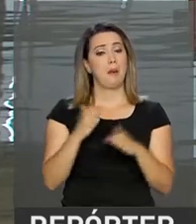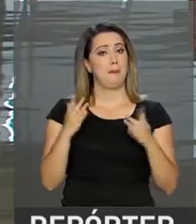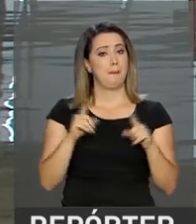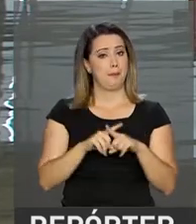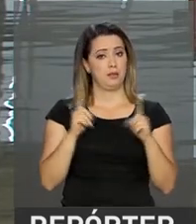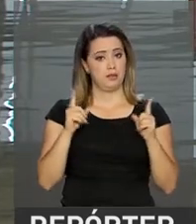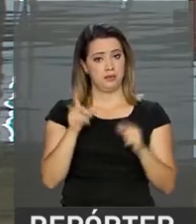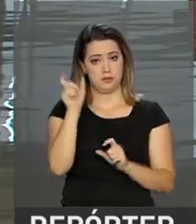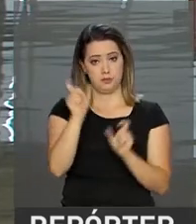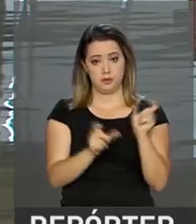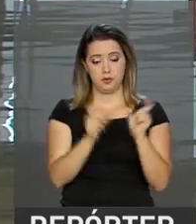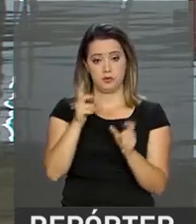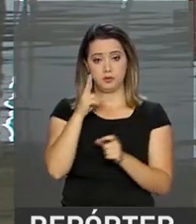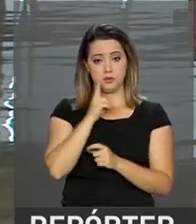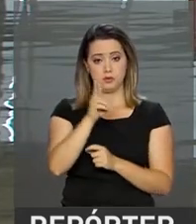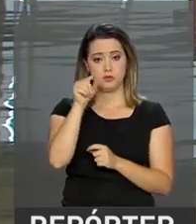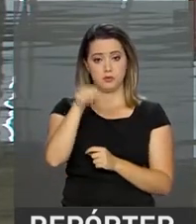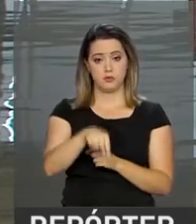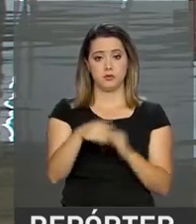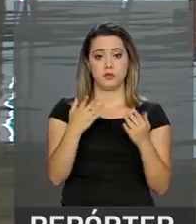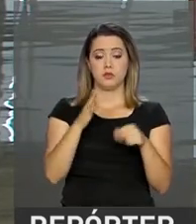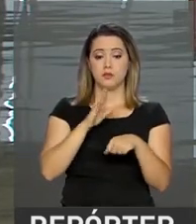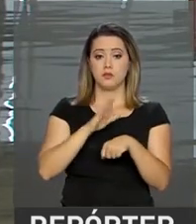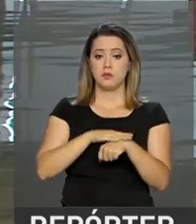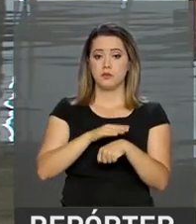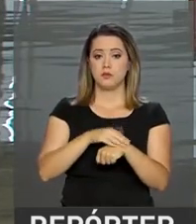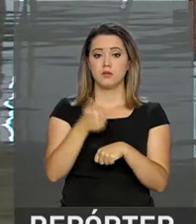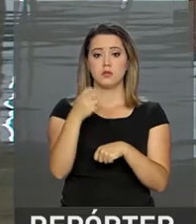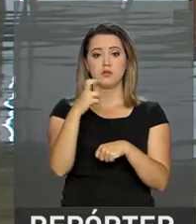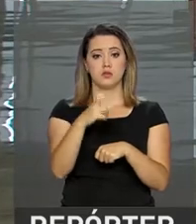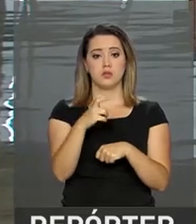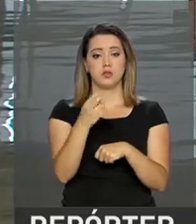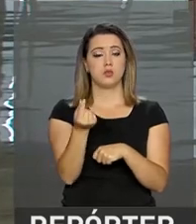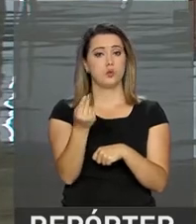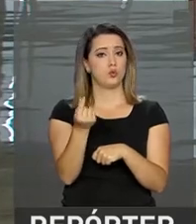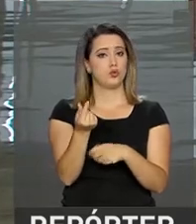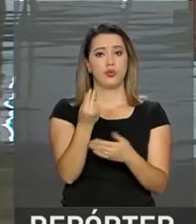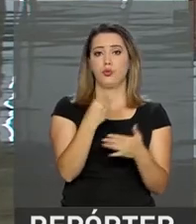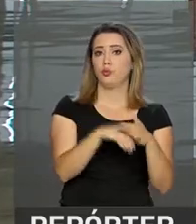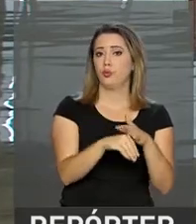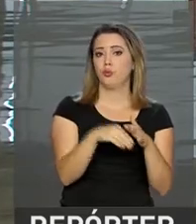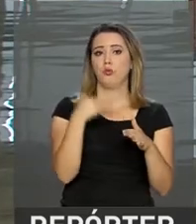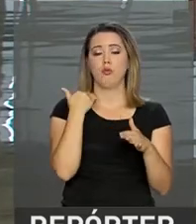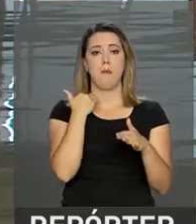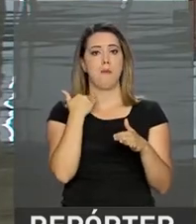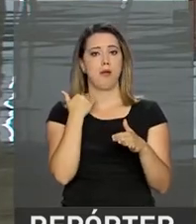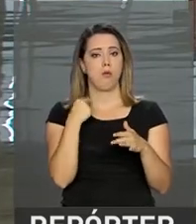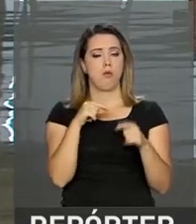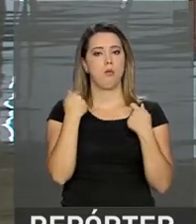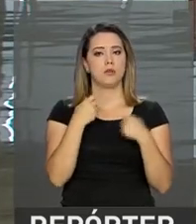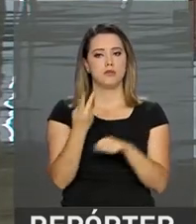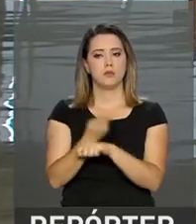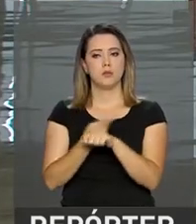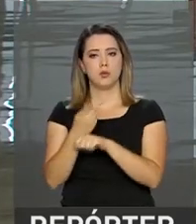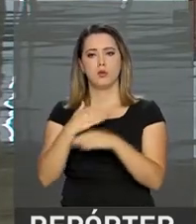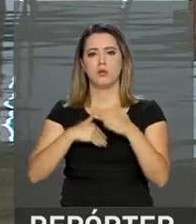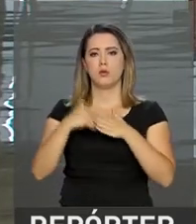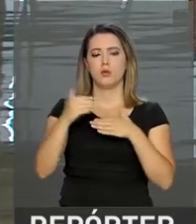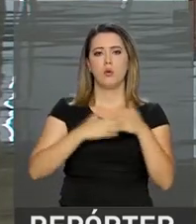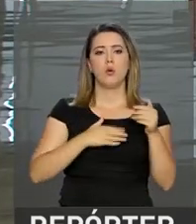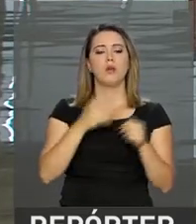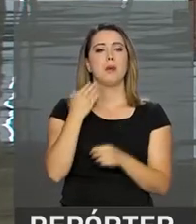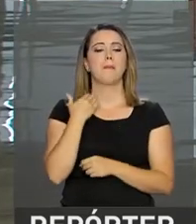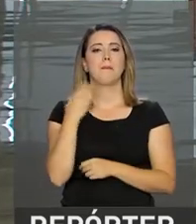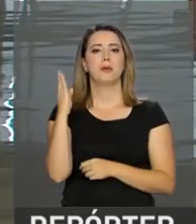se a restituição do contribuinte está prevista para essa etapa e no dia 15 o dinheiro não cair na conta, ele deve procurar qualquer agência do Banco do